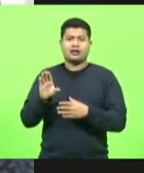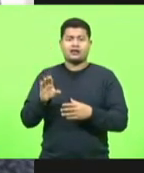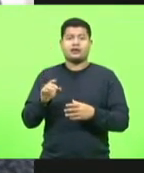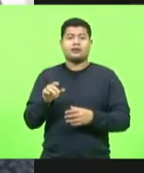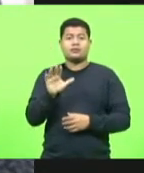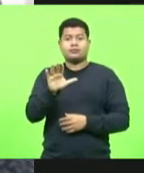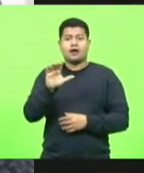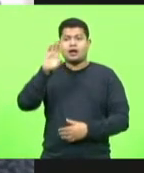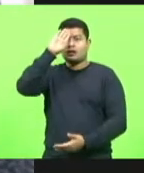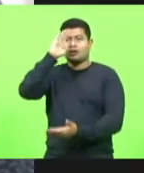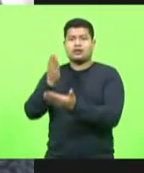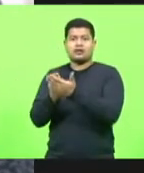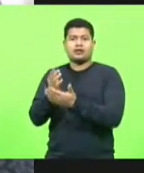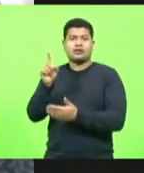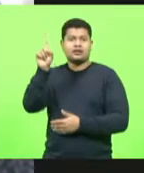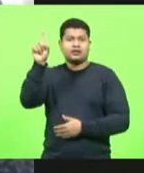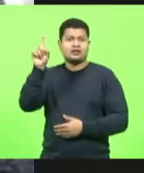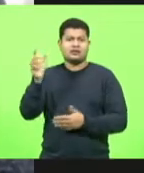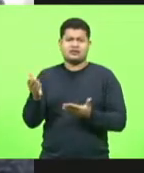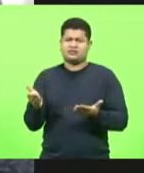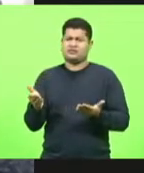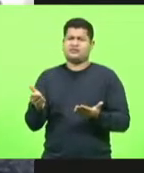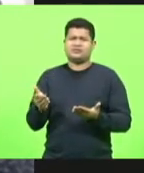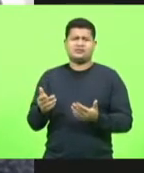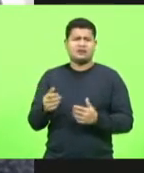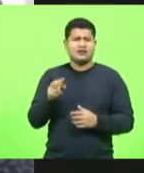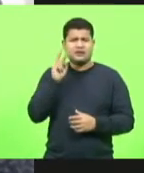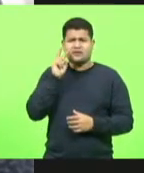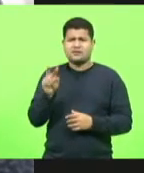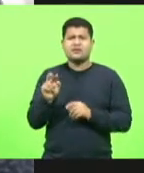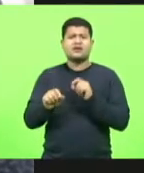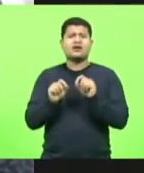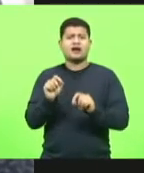explícito de discriminação religiosa.